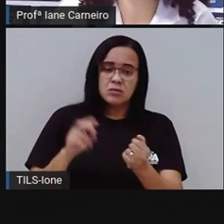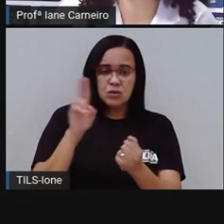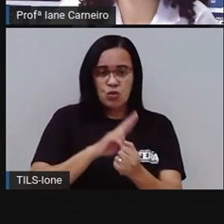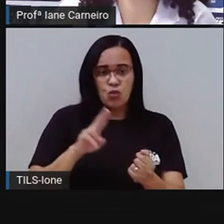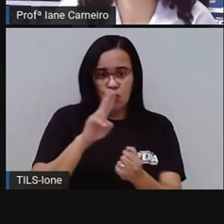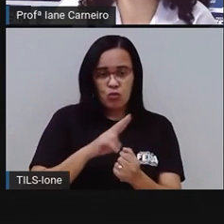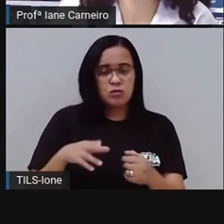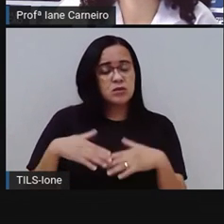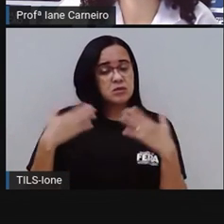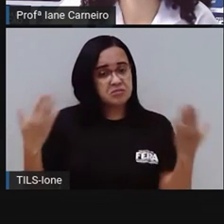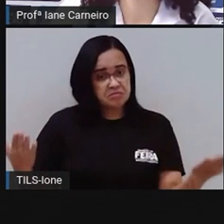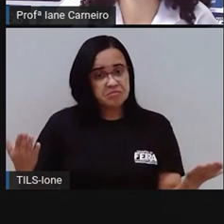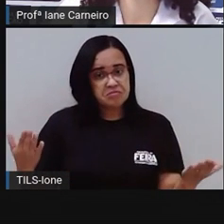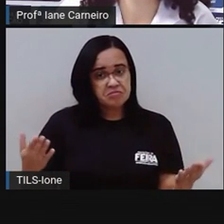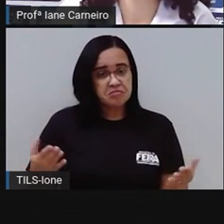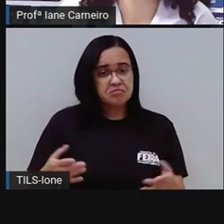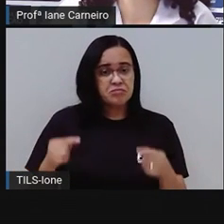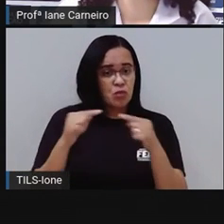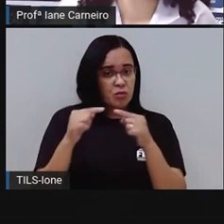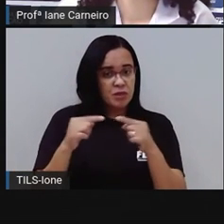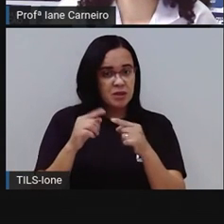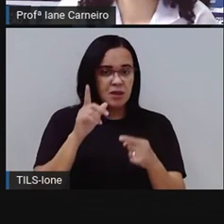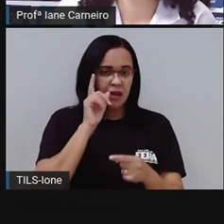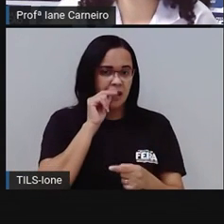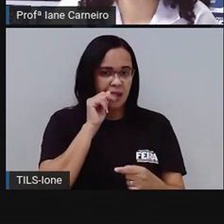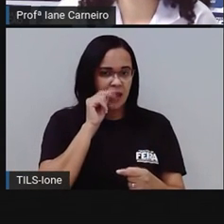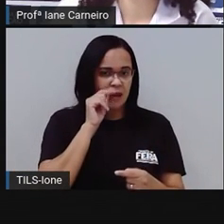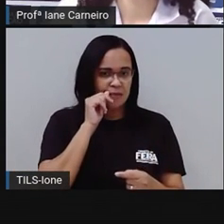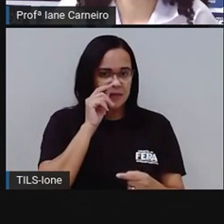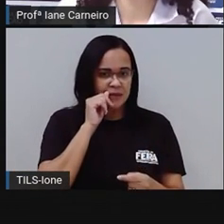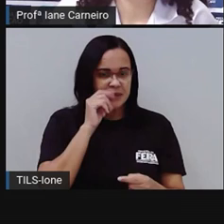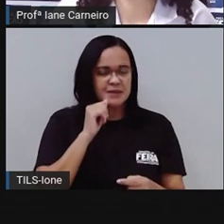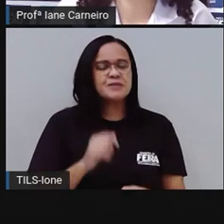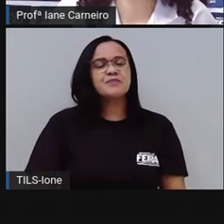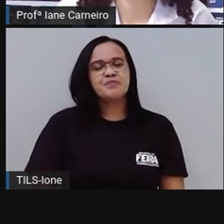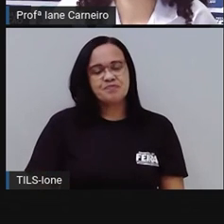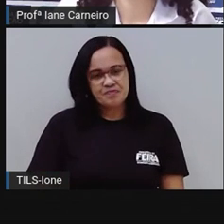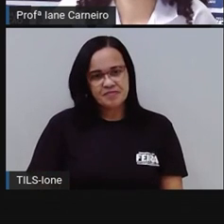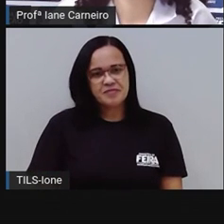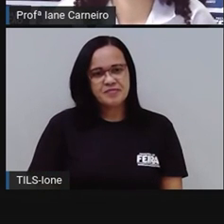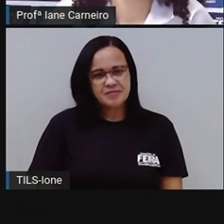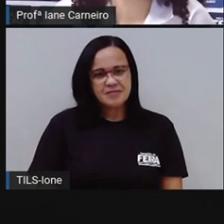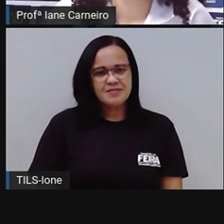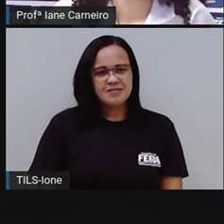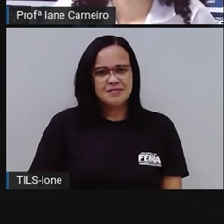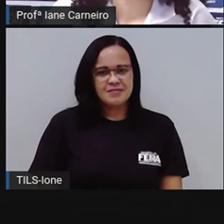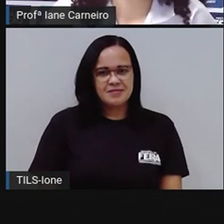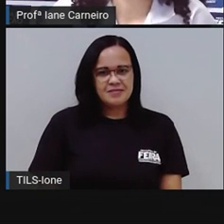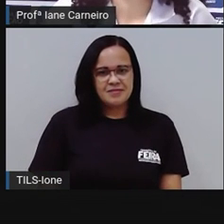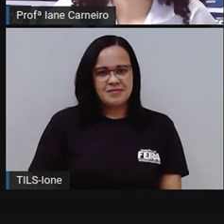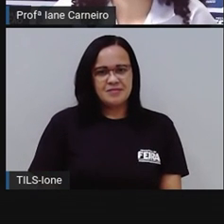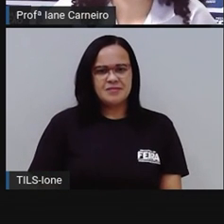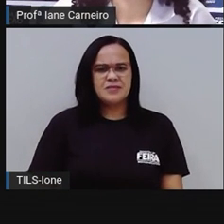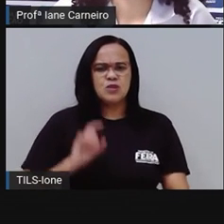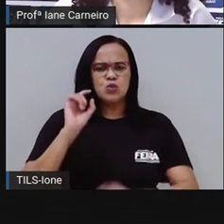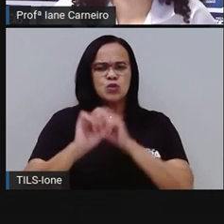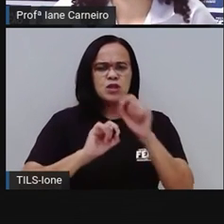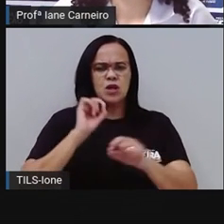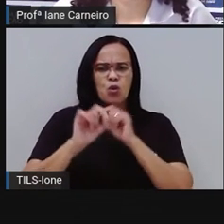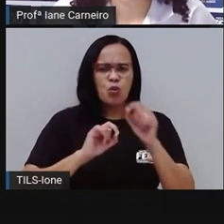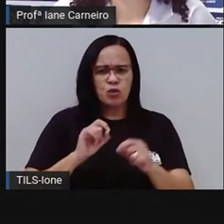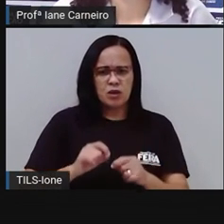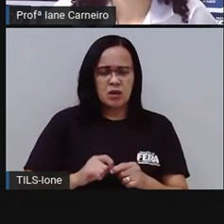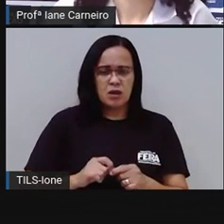Para diminuir a ponta do lápis. Então, qual é a resposta? Letra B, lápis. O que é o que é? C,